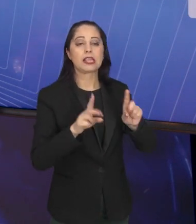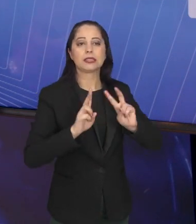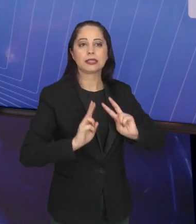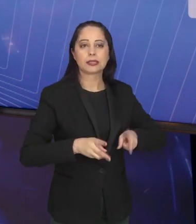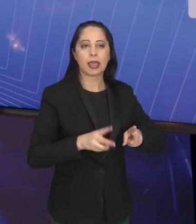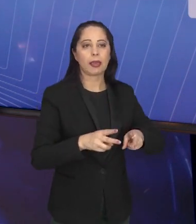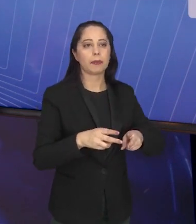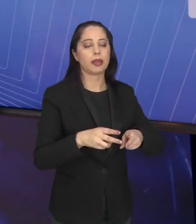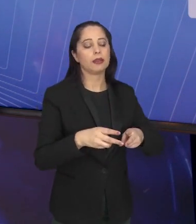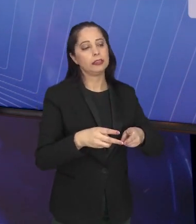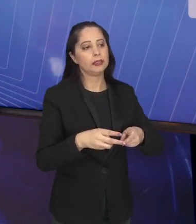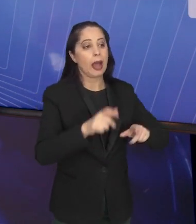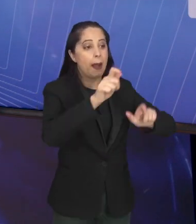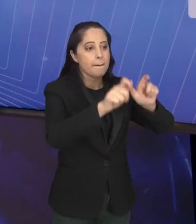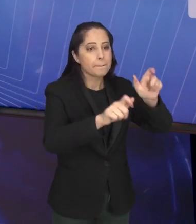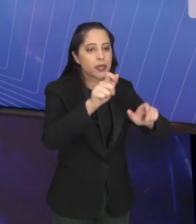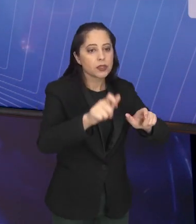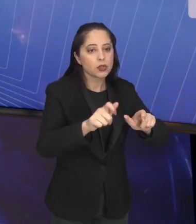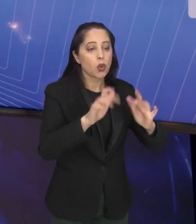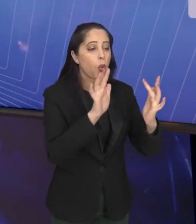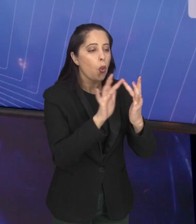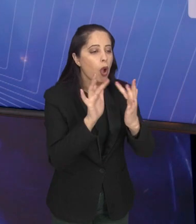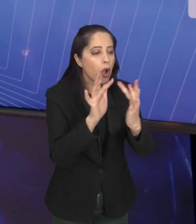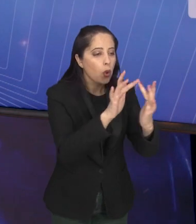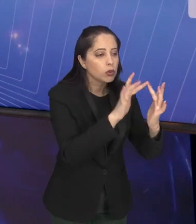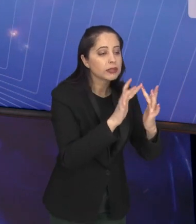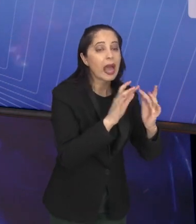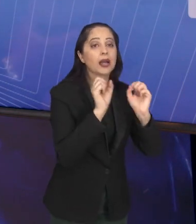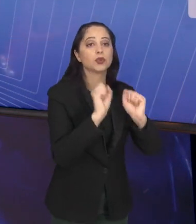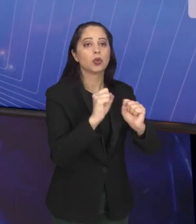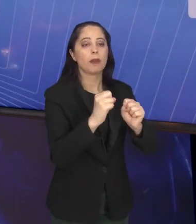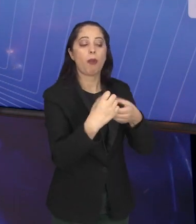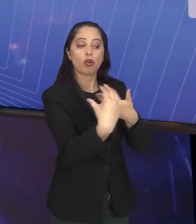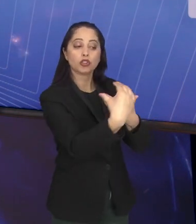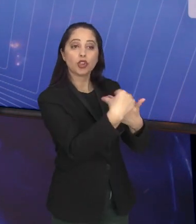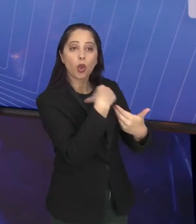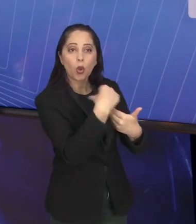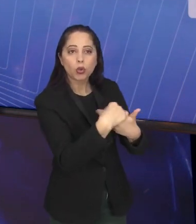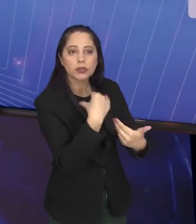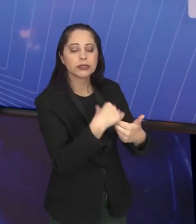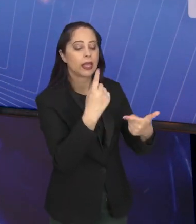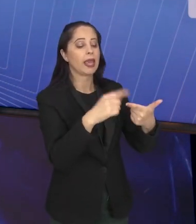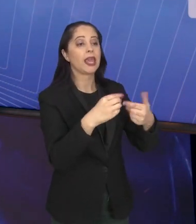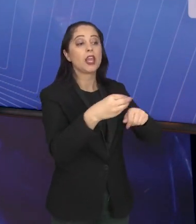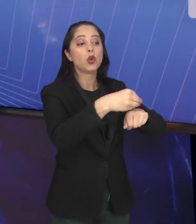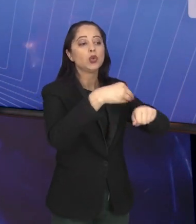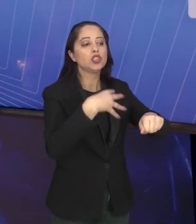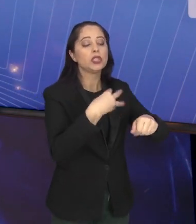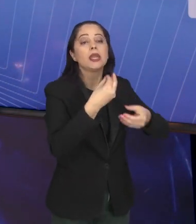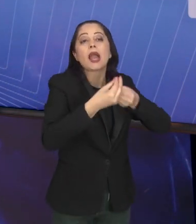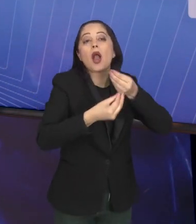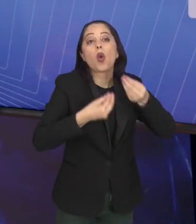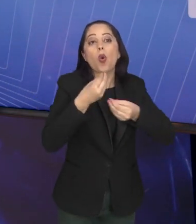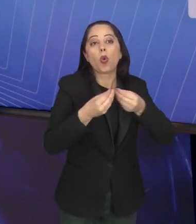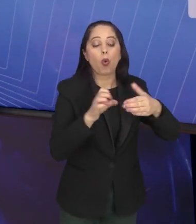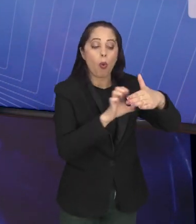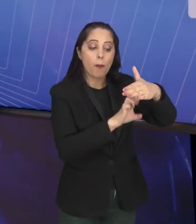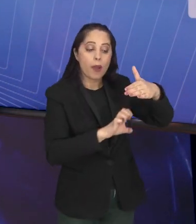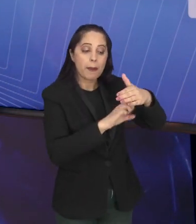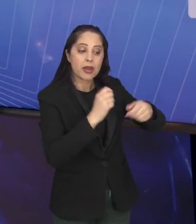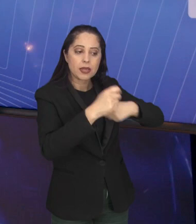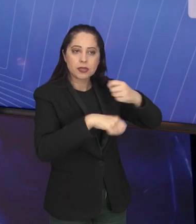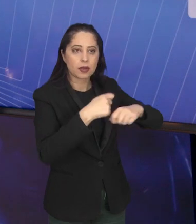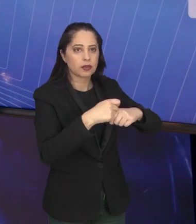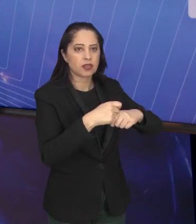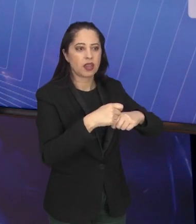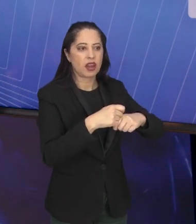cerque-se de pessoas que podem, em algum momento, te dar dicas de como gerir o seu negócio. Não